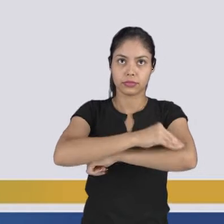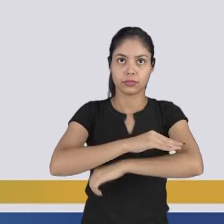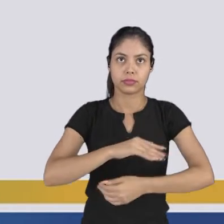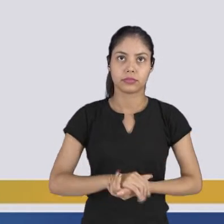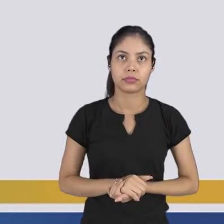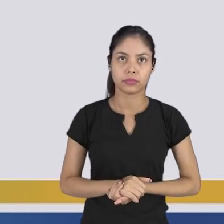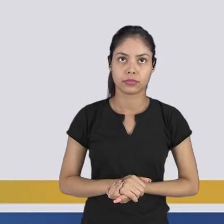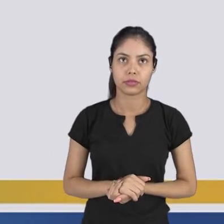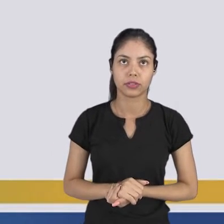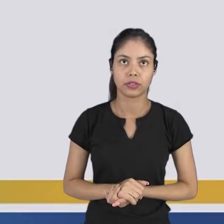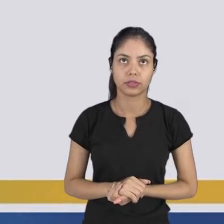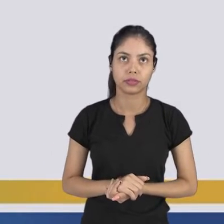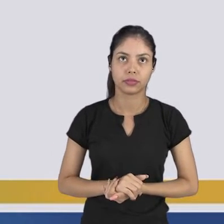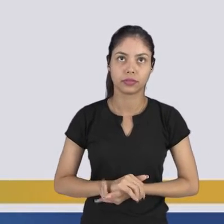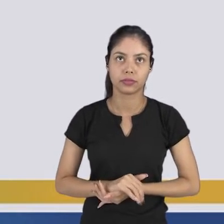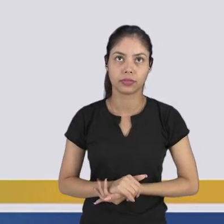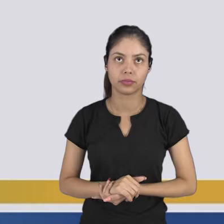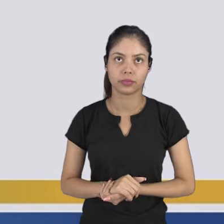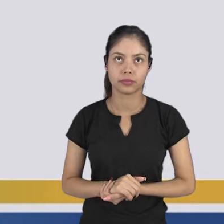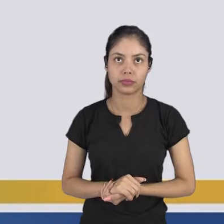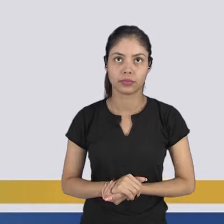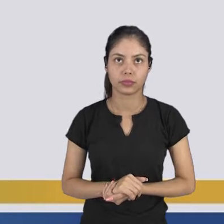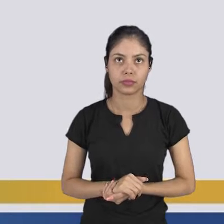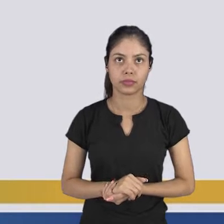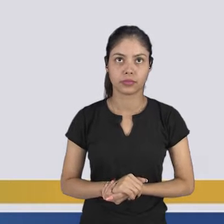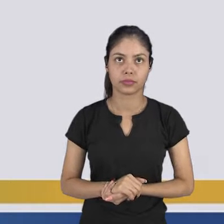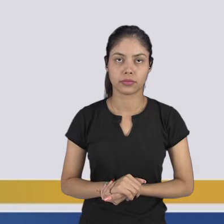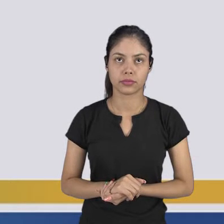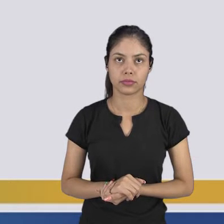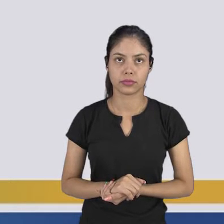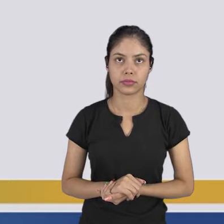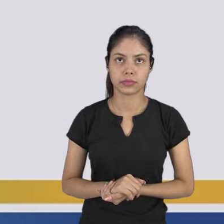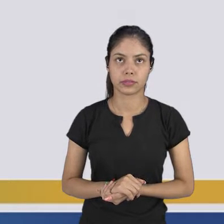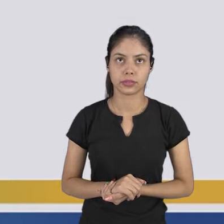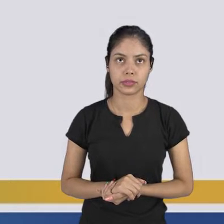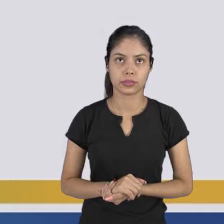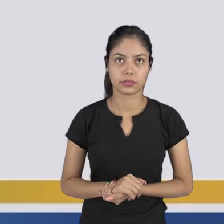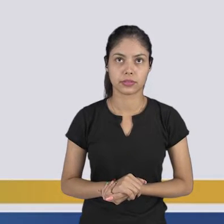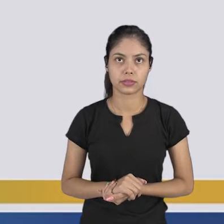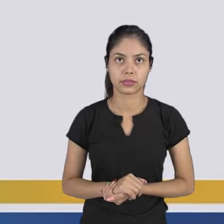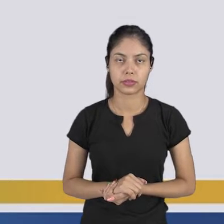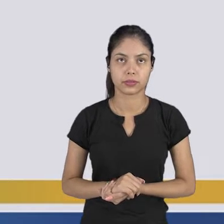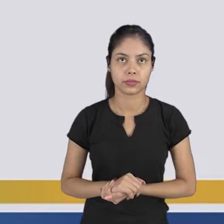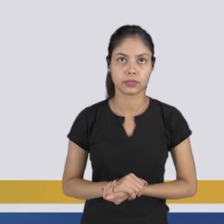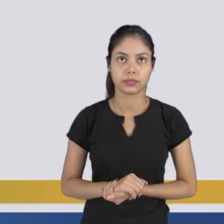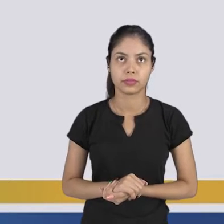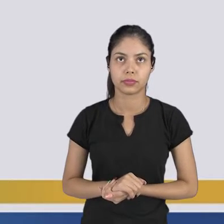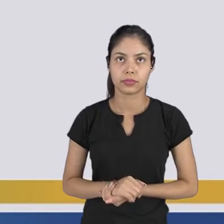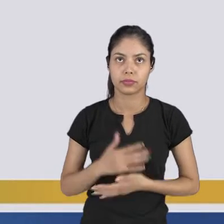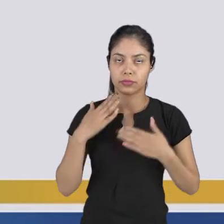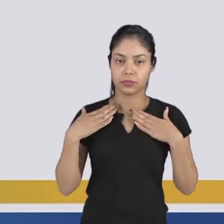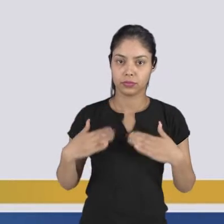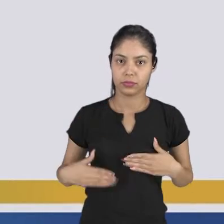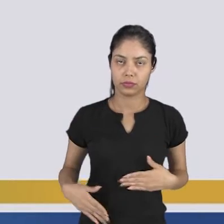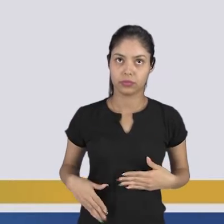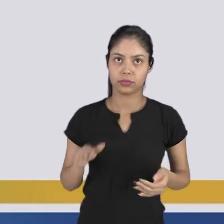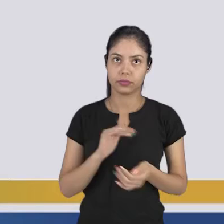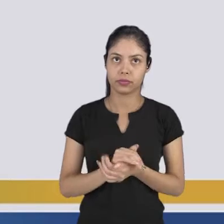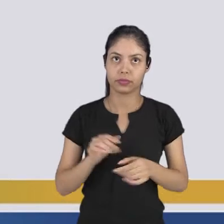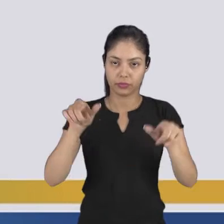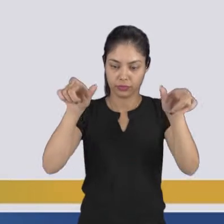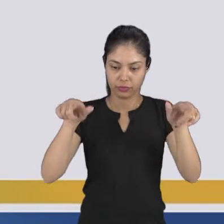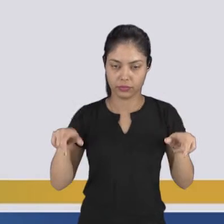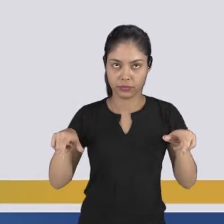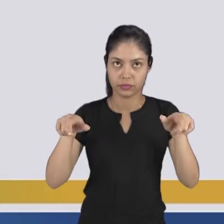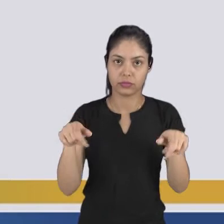pintura? Se você olhar direitinho, eu tenho um corpo na frente, bem em cima, de barriga para cima. Nas laterais